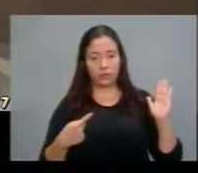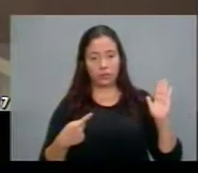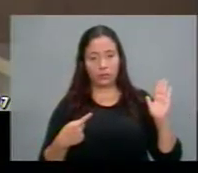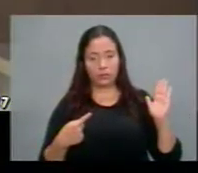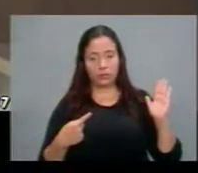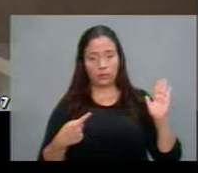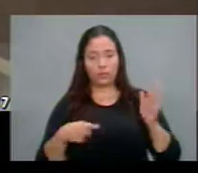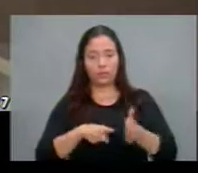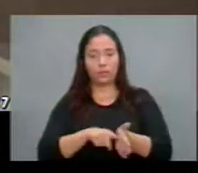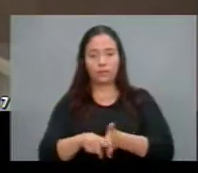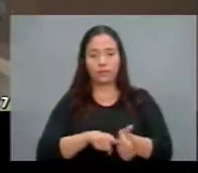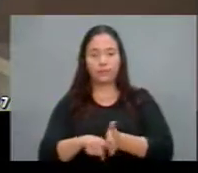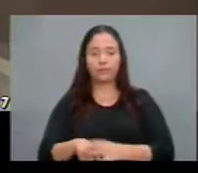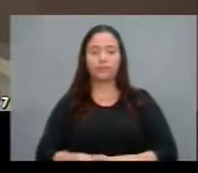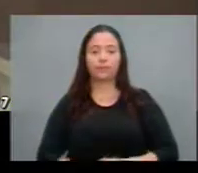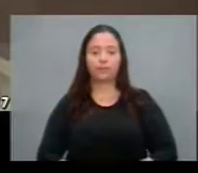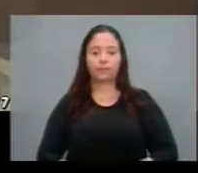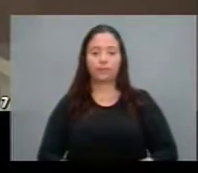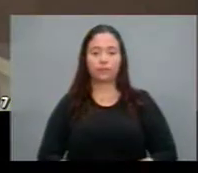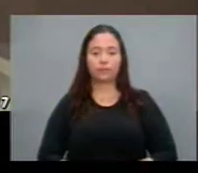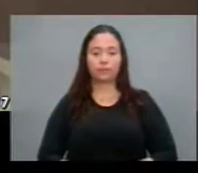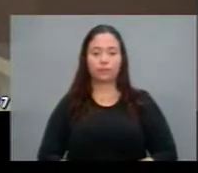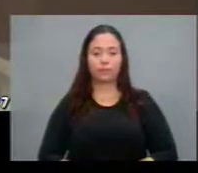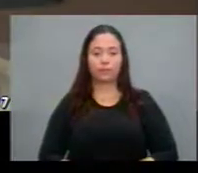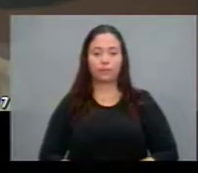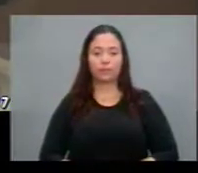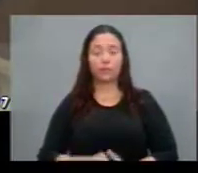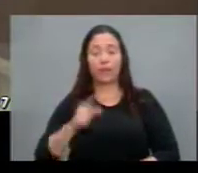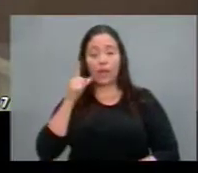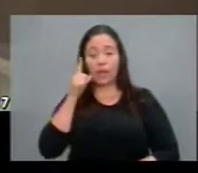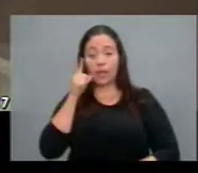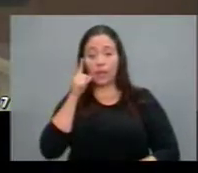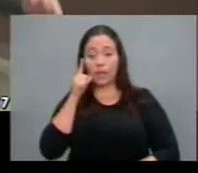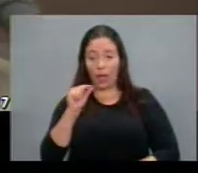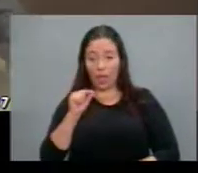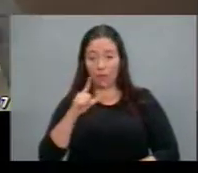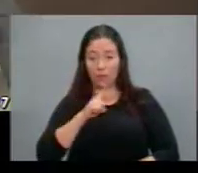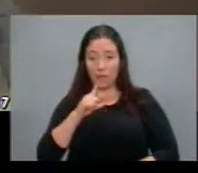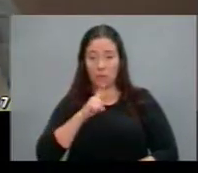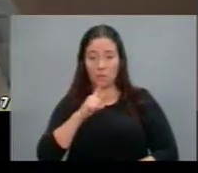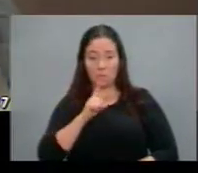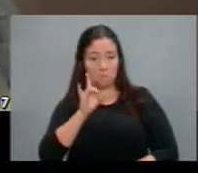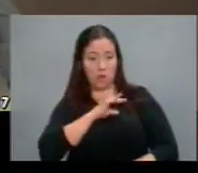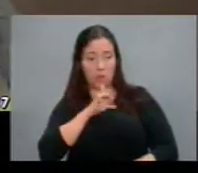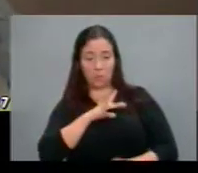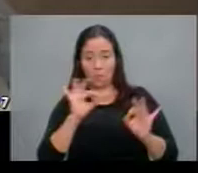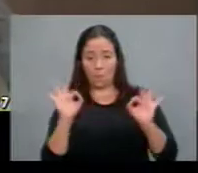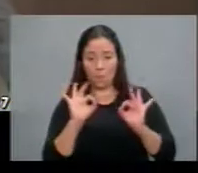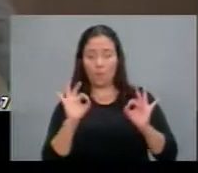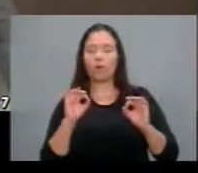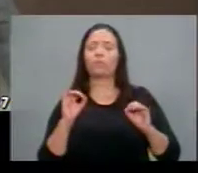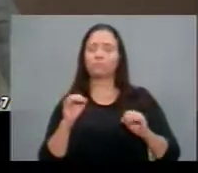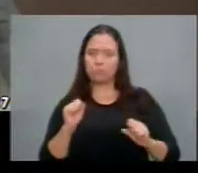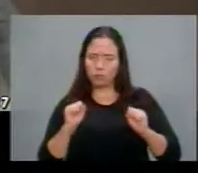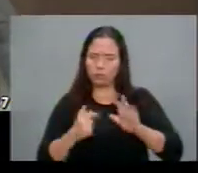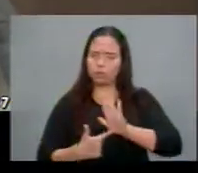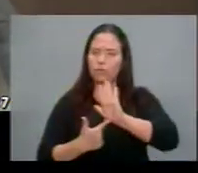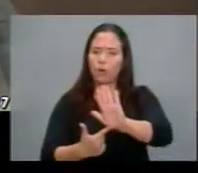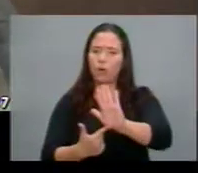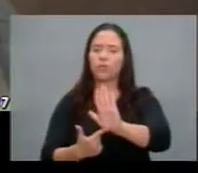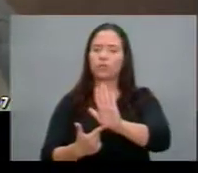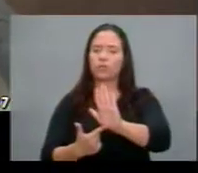destas investigações quem não deve de fato não teme eu espero que estes